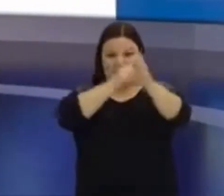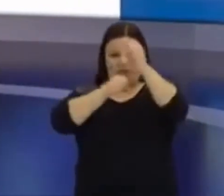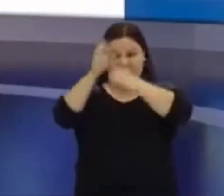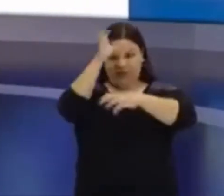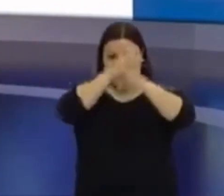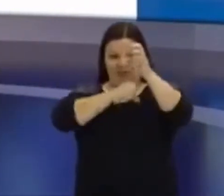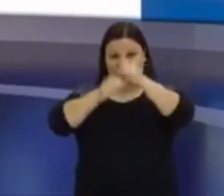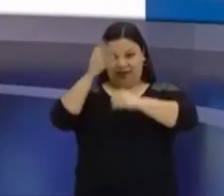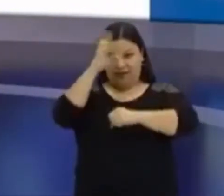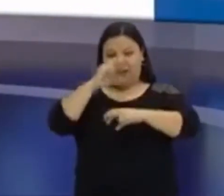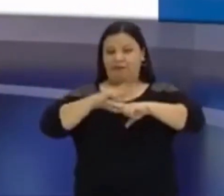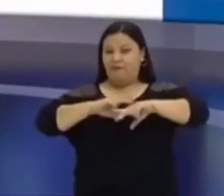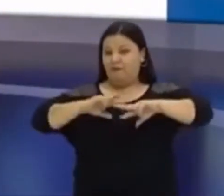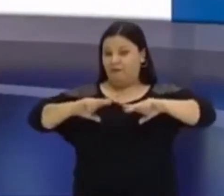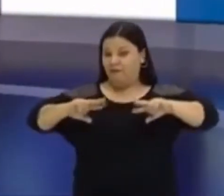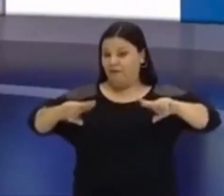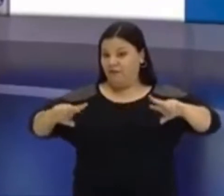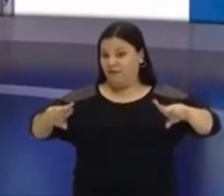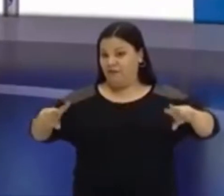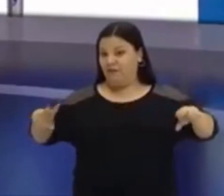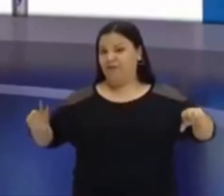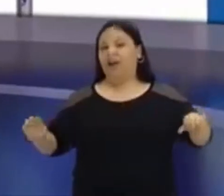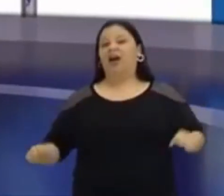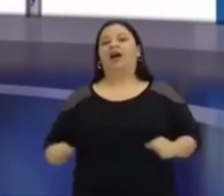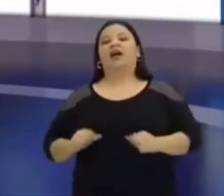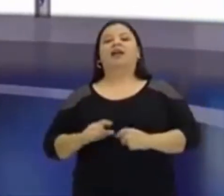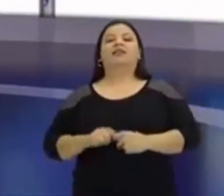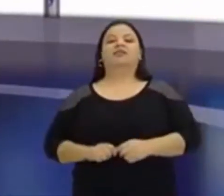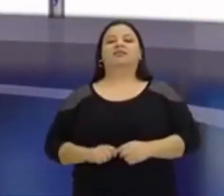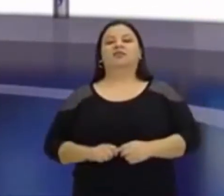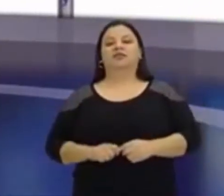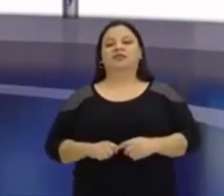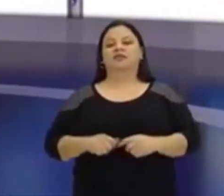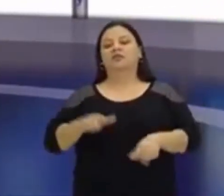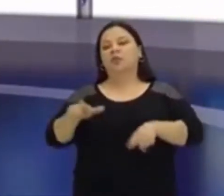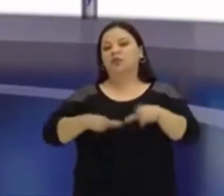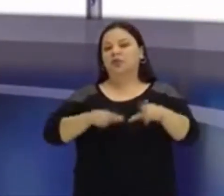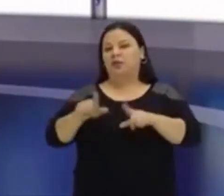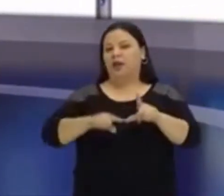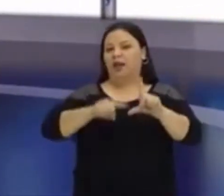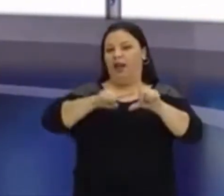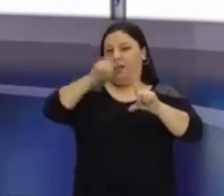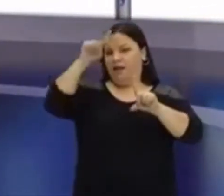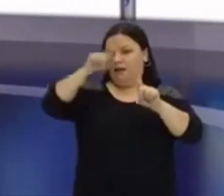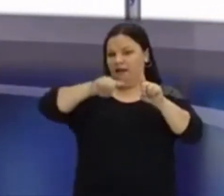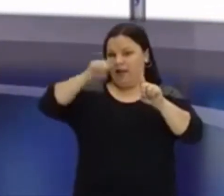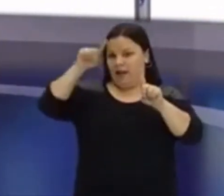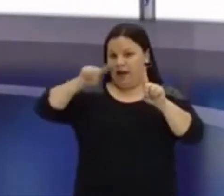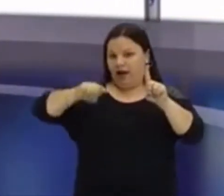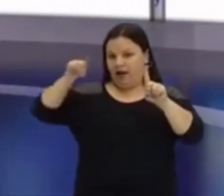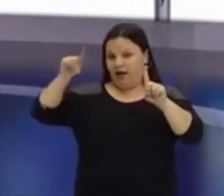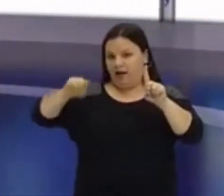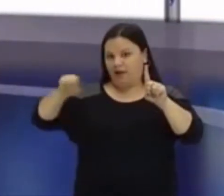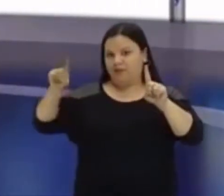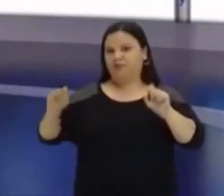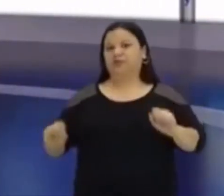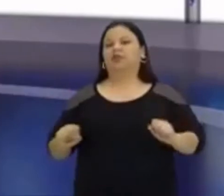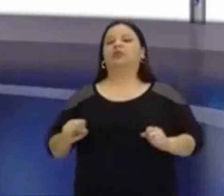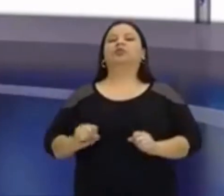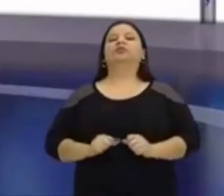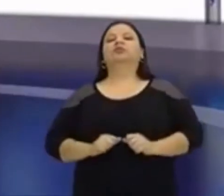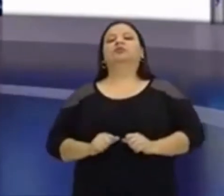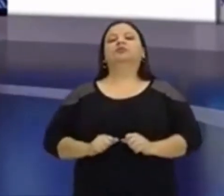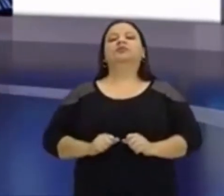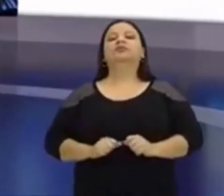cartesiano, né? Como se trabalha o gráfico de uma função do segundo grau. E para isso, você vai lembrar, vai lembrar do ano